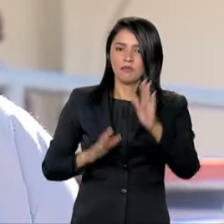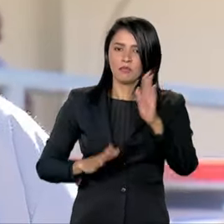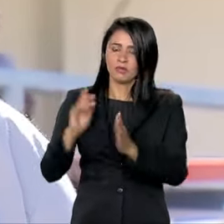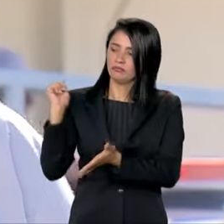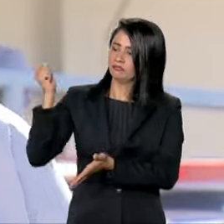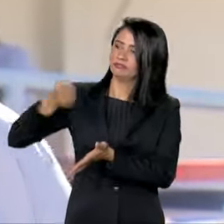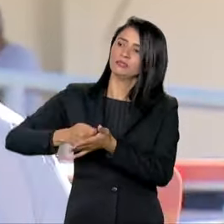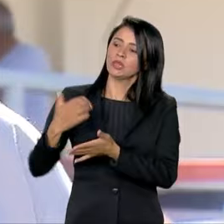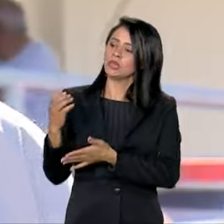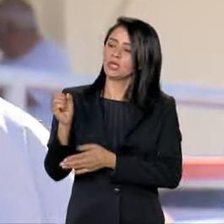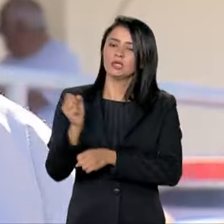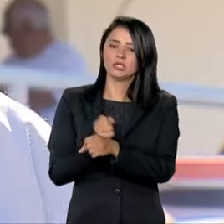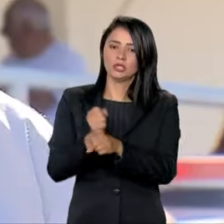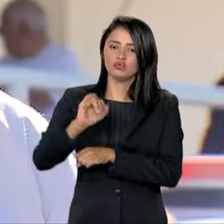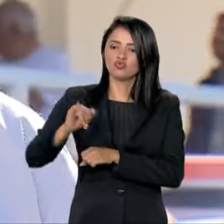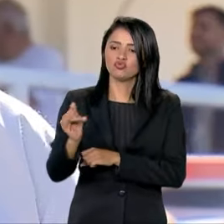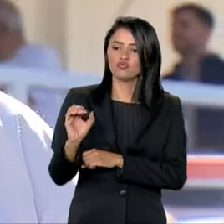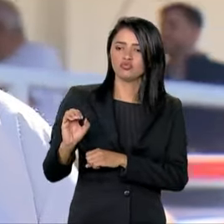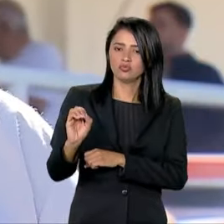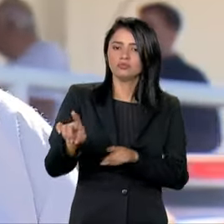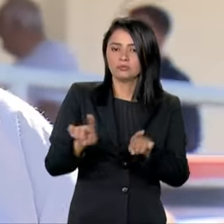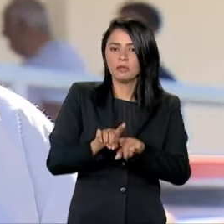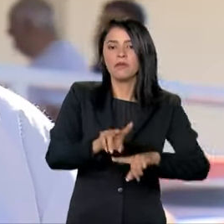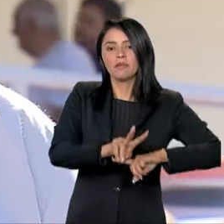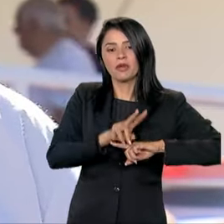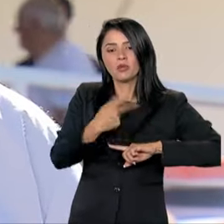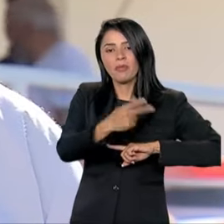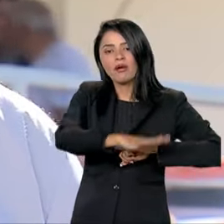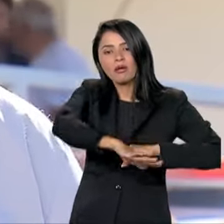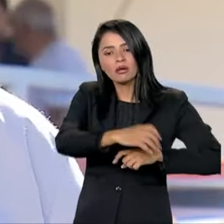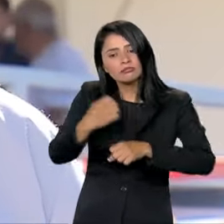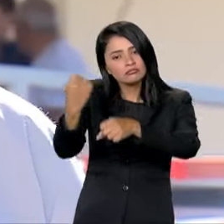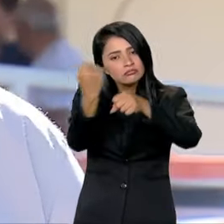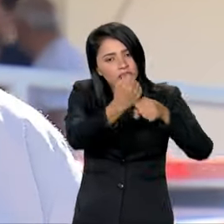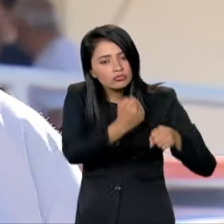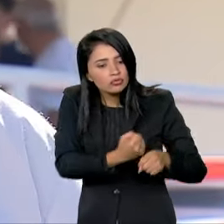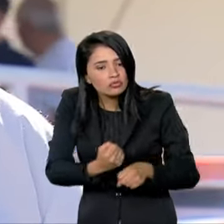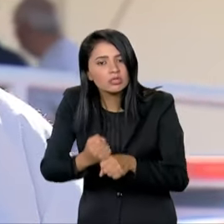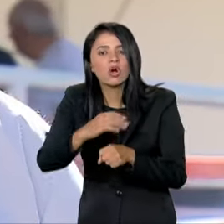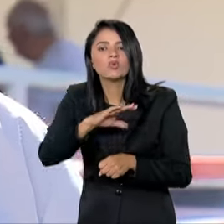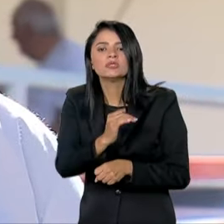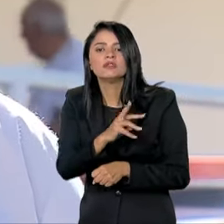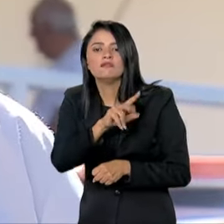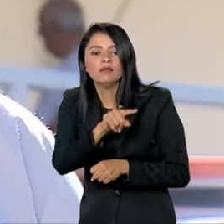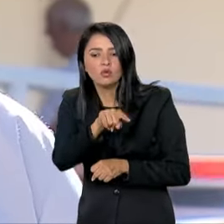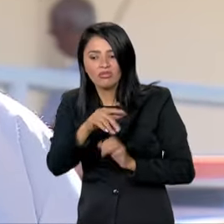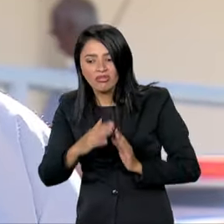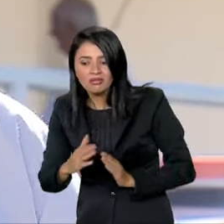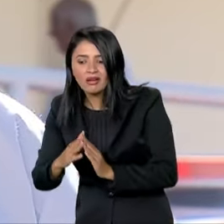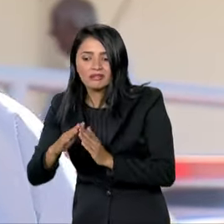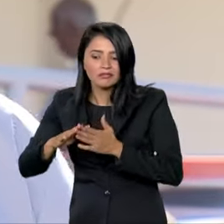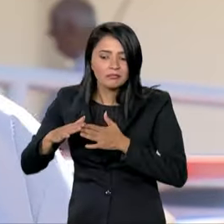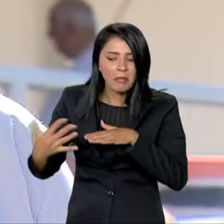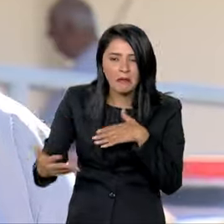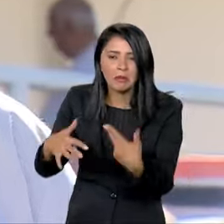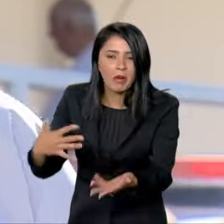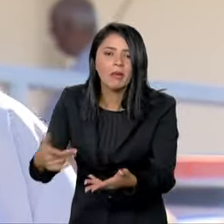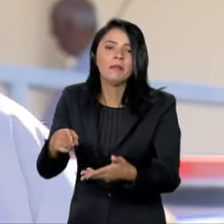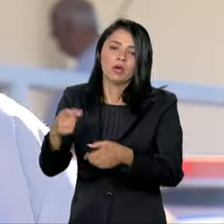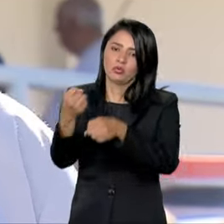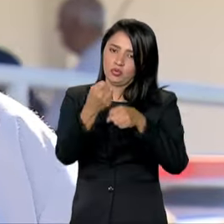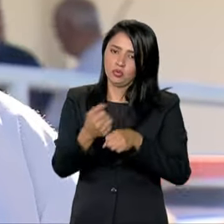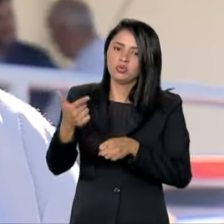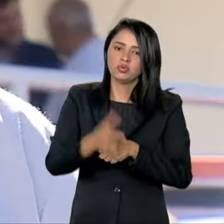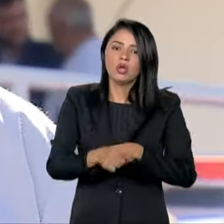Temos também uma linha de crédito para a área da construção civil, dos imóveis que foram destruídos. E temos também